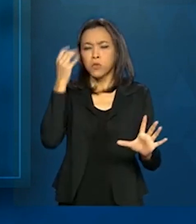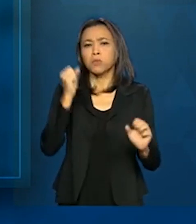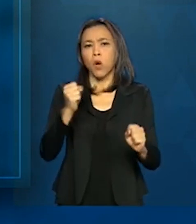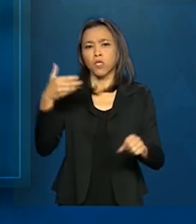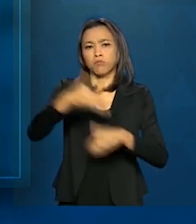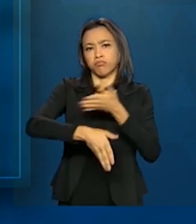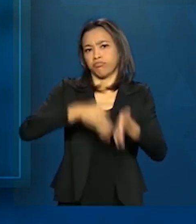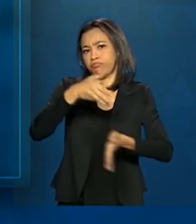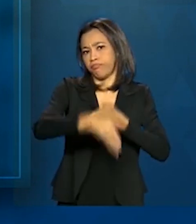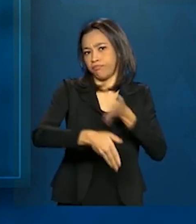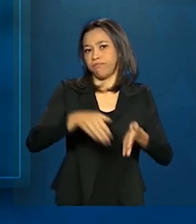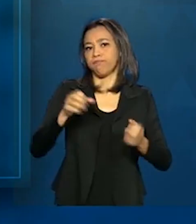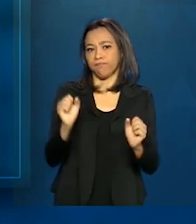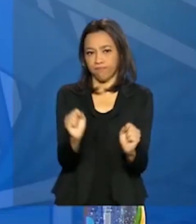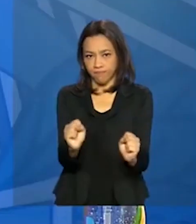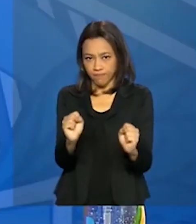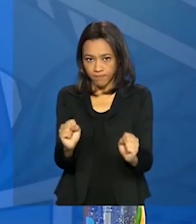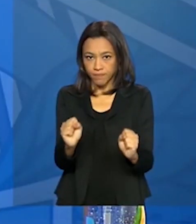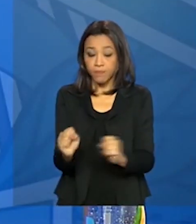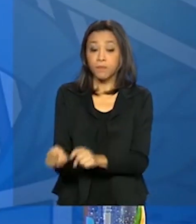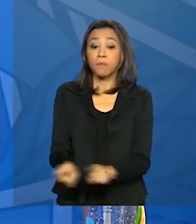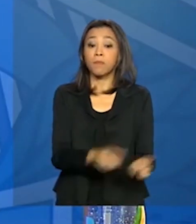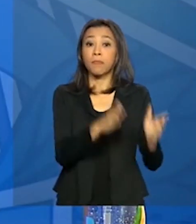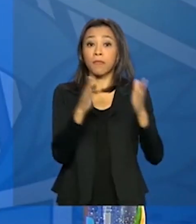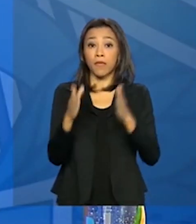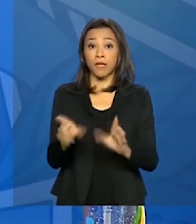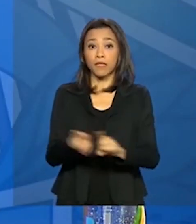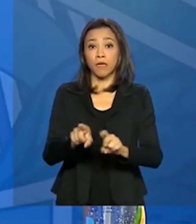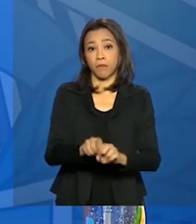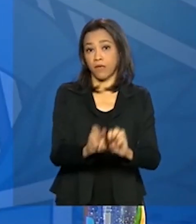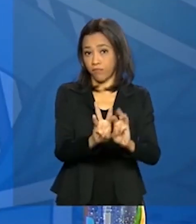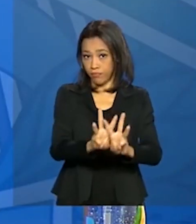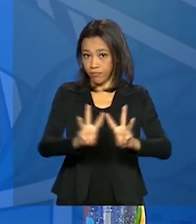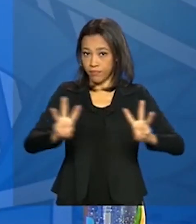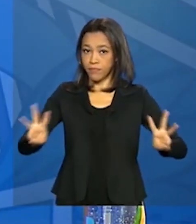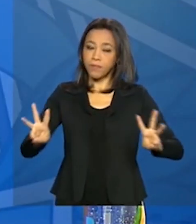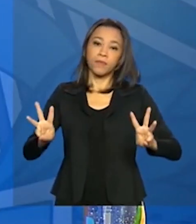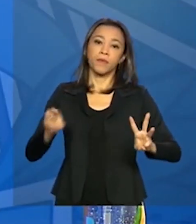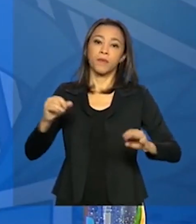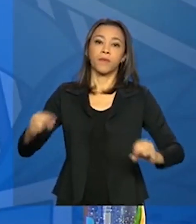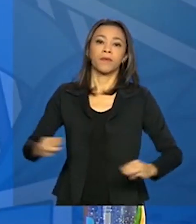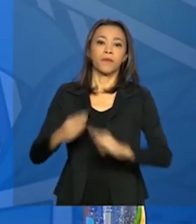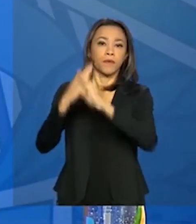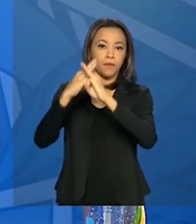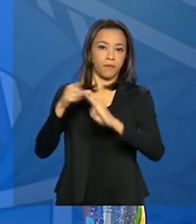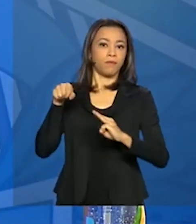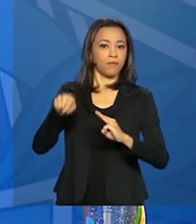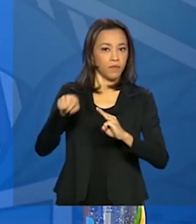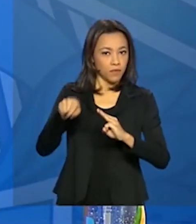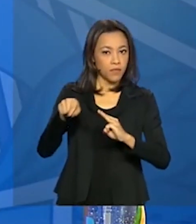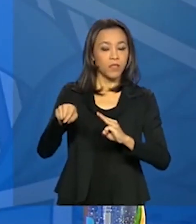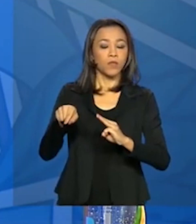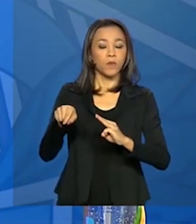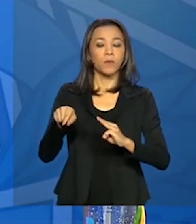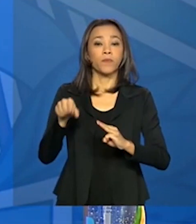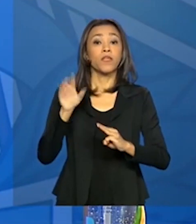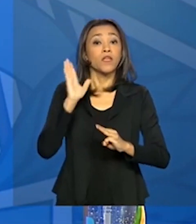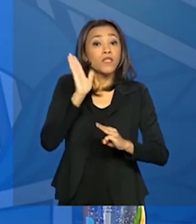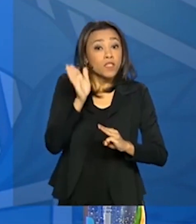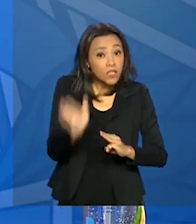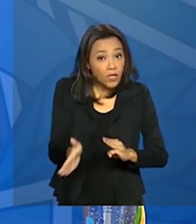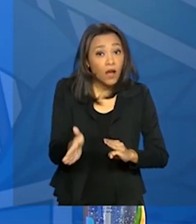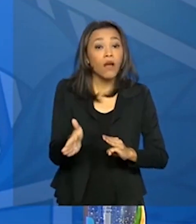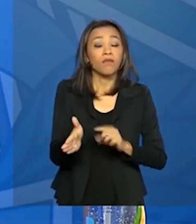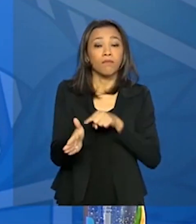Além disso, o site da Caixa, que é auxílio.caixa.gov.br, já